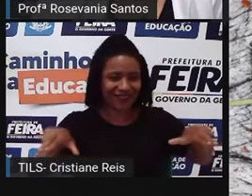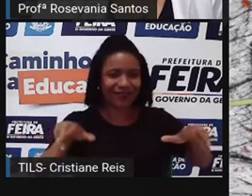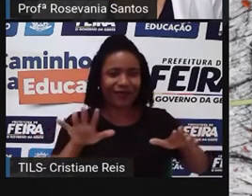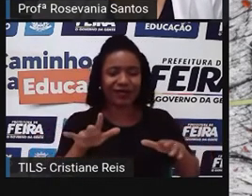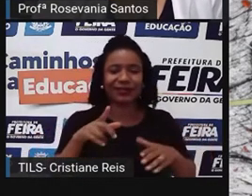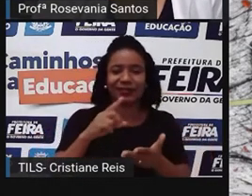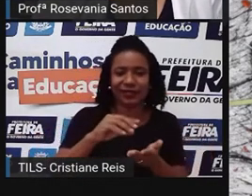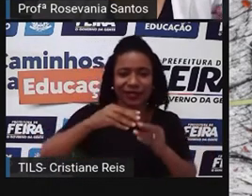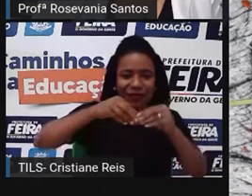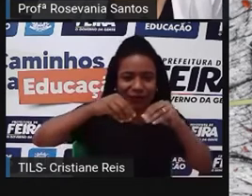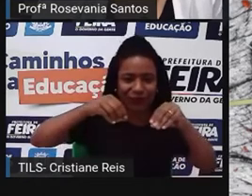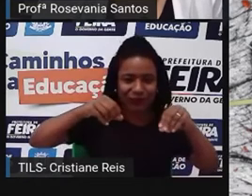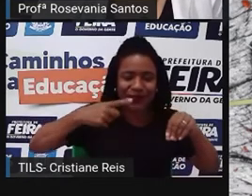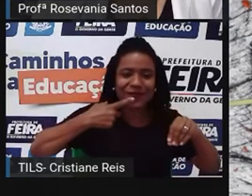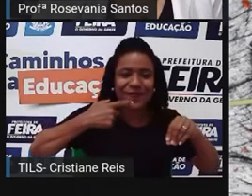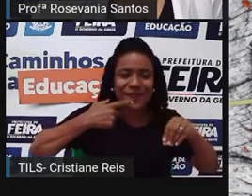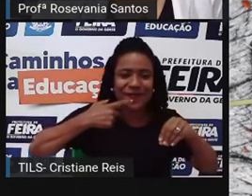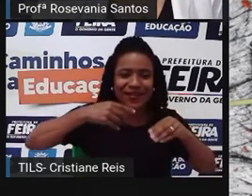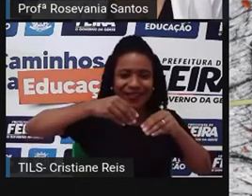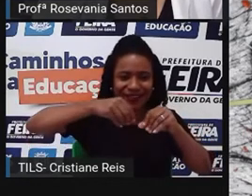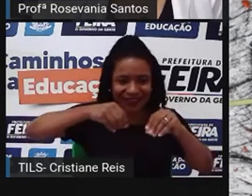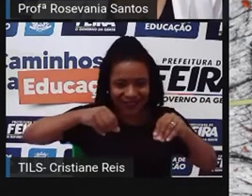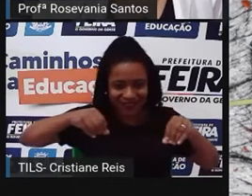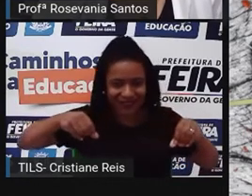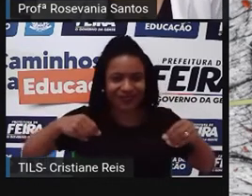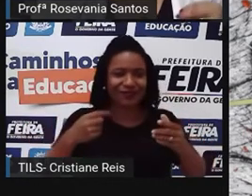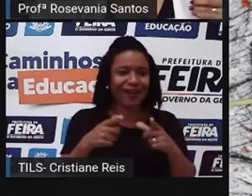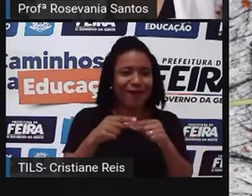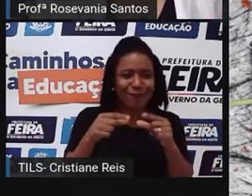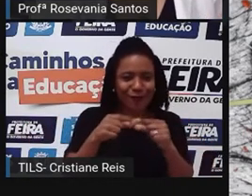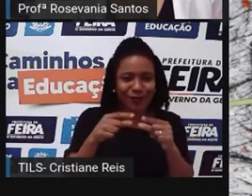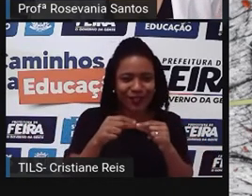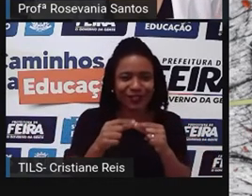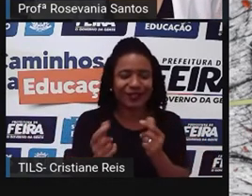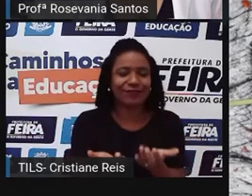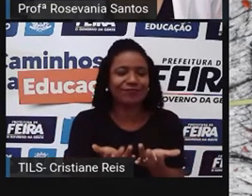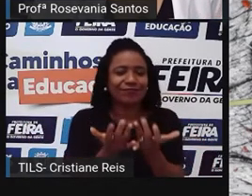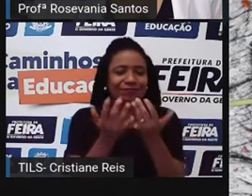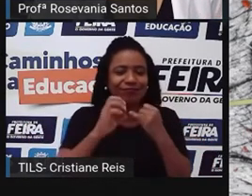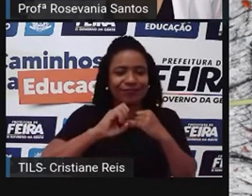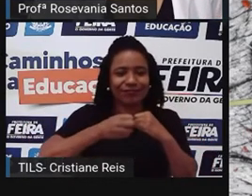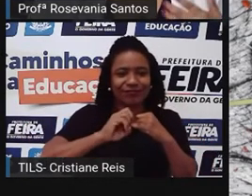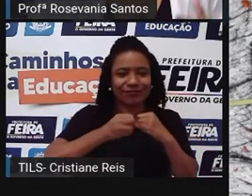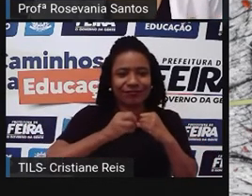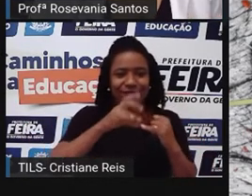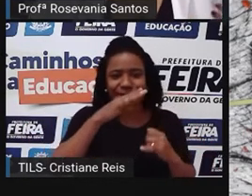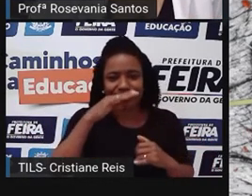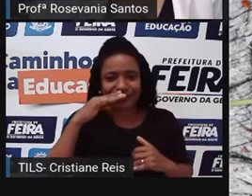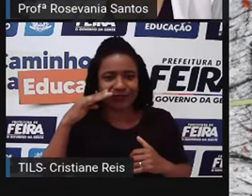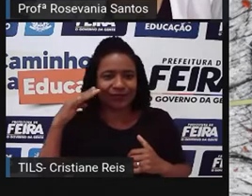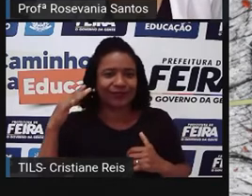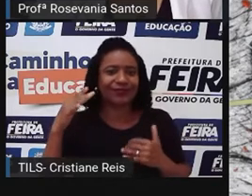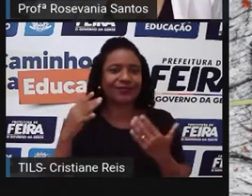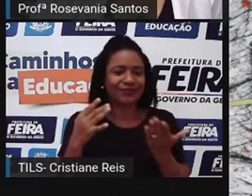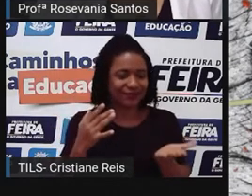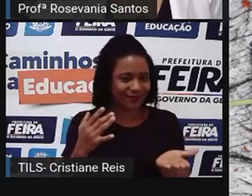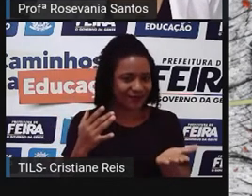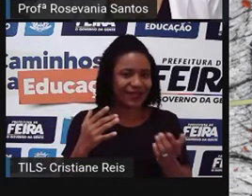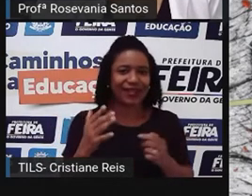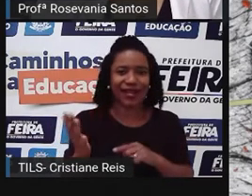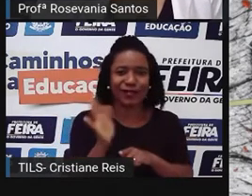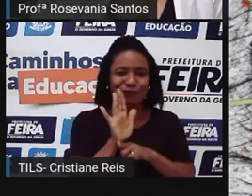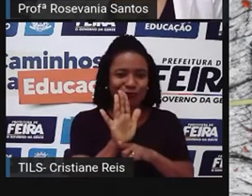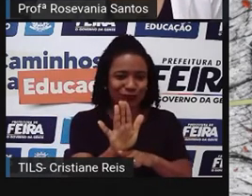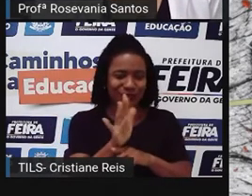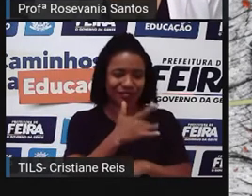O corantezinho para dar uma pozinha na comida. A folha de louro. Para impedir até, né? Que tenha formação de gás. Que venha fazer